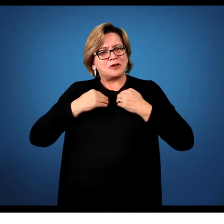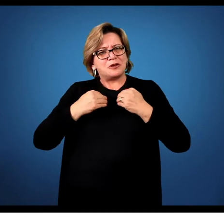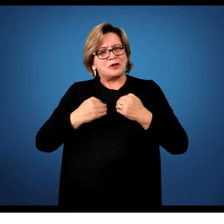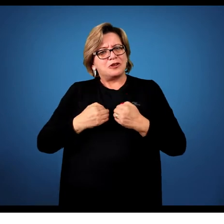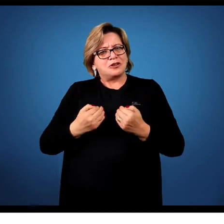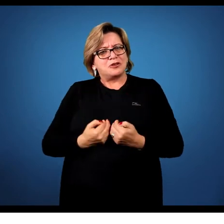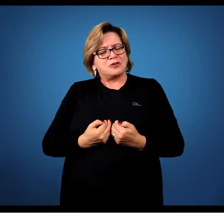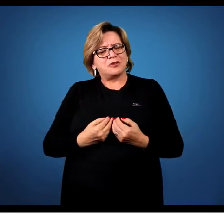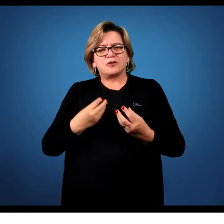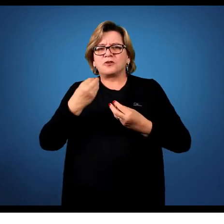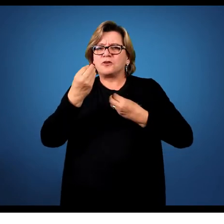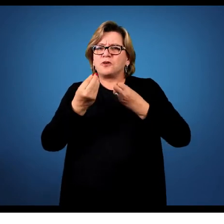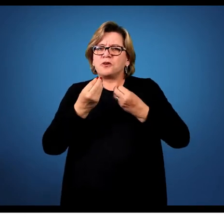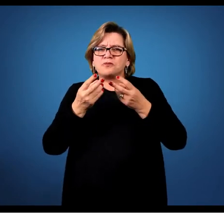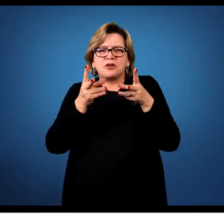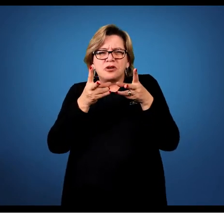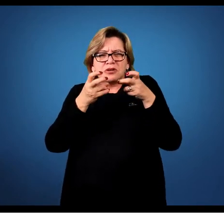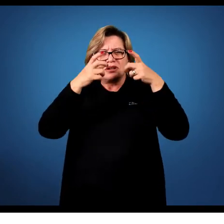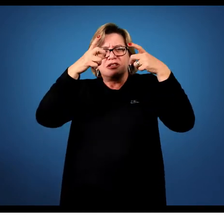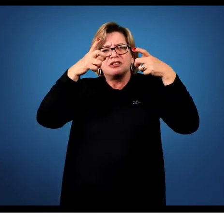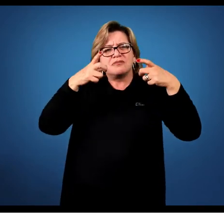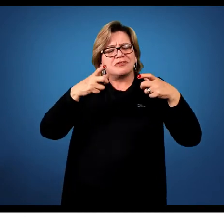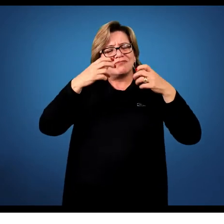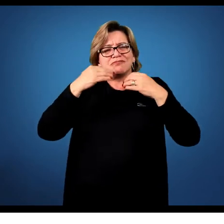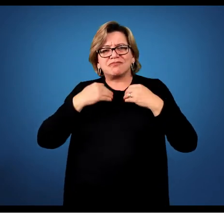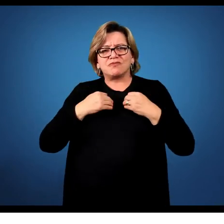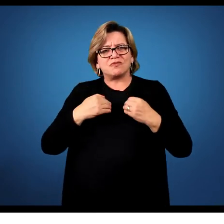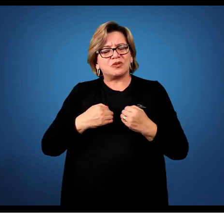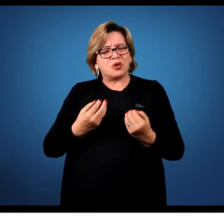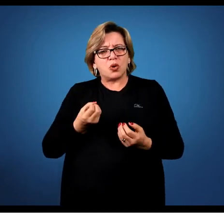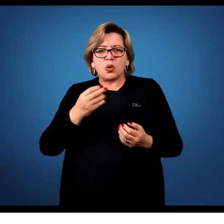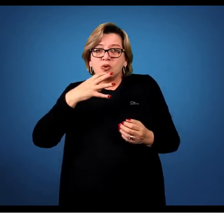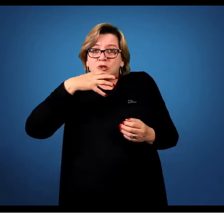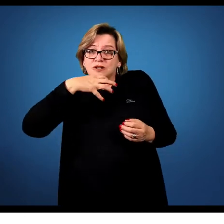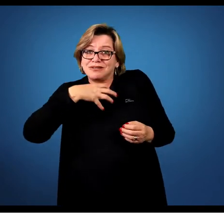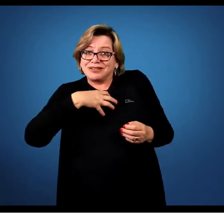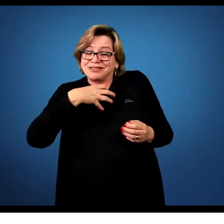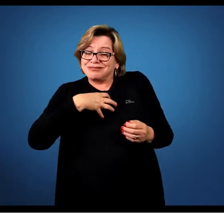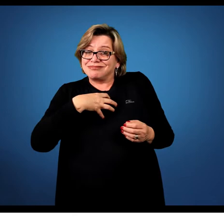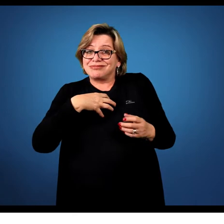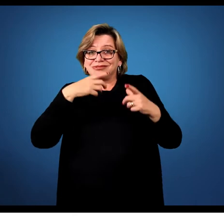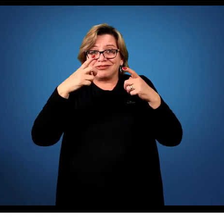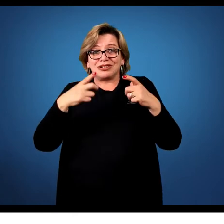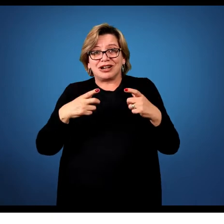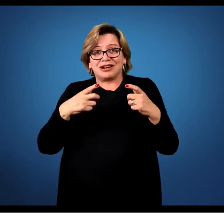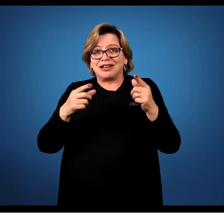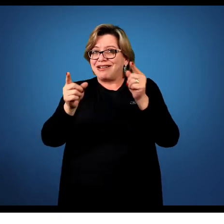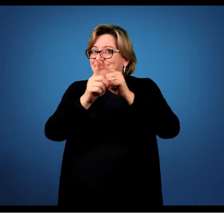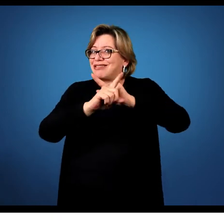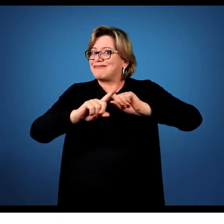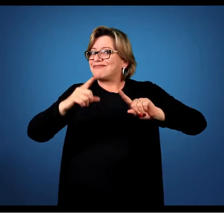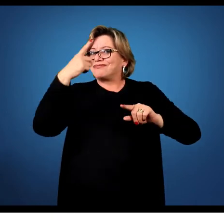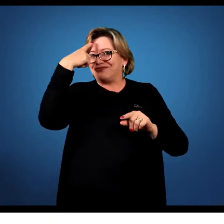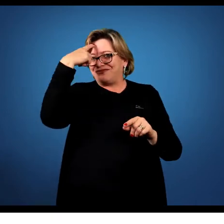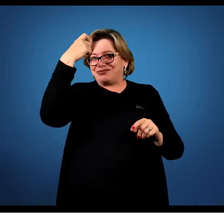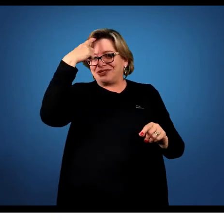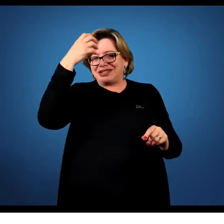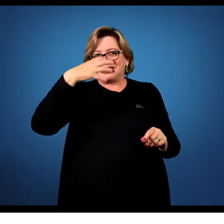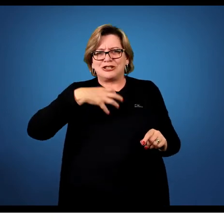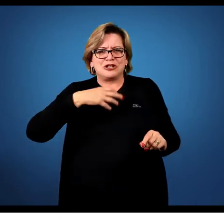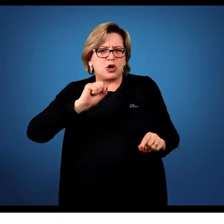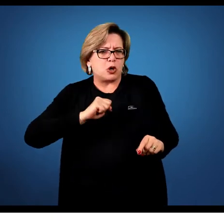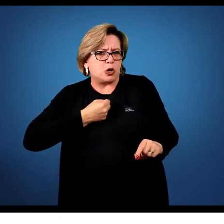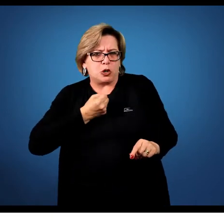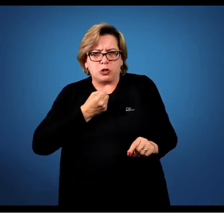Como que é perceber o ambiente a partir do corpo ou sentir esse ambiente a partir do corpo? E não é a ideia de sentir ódio,